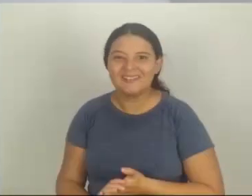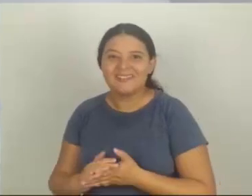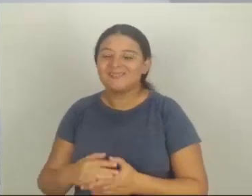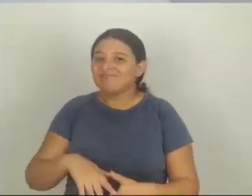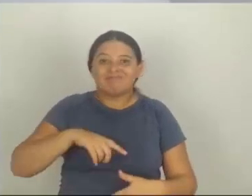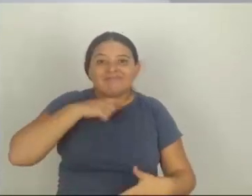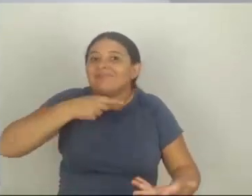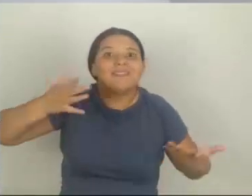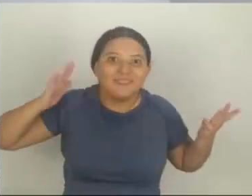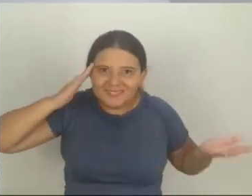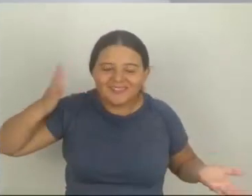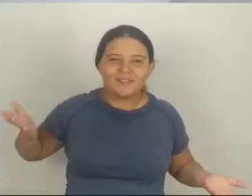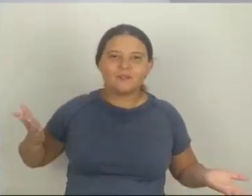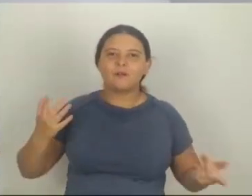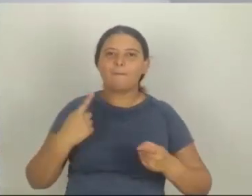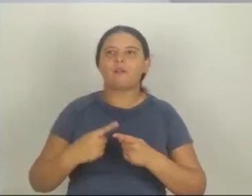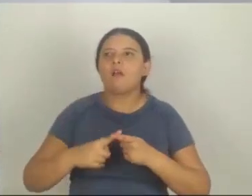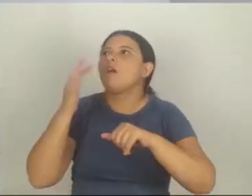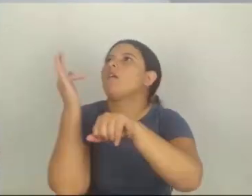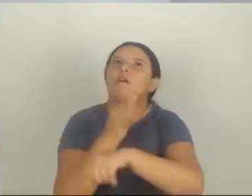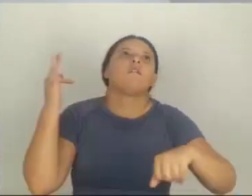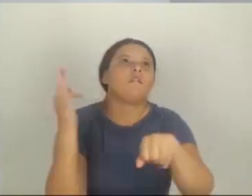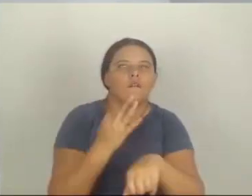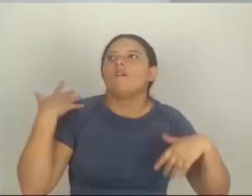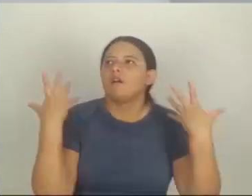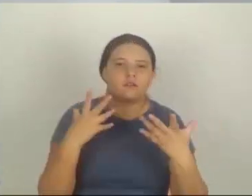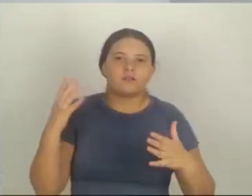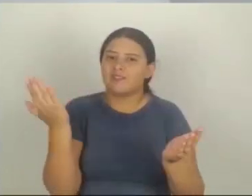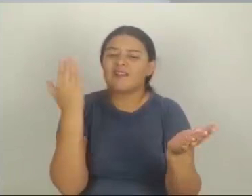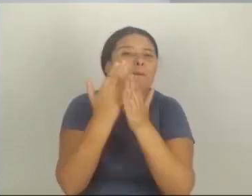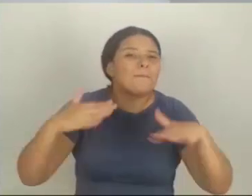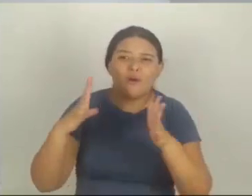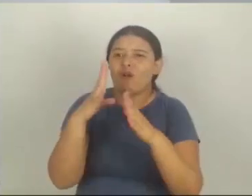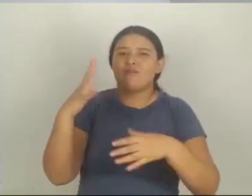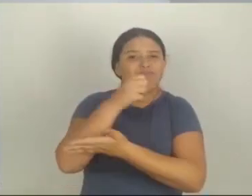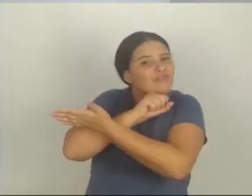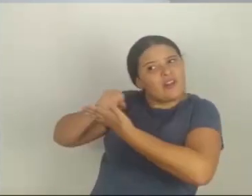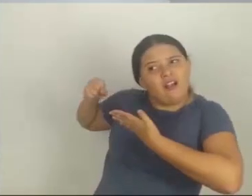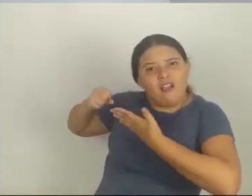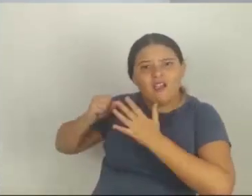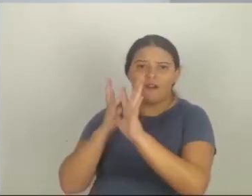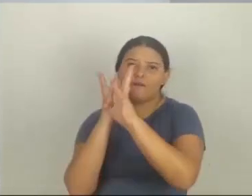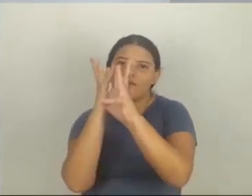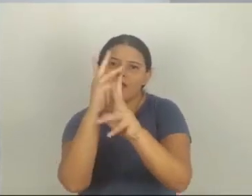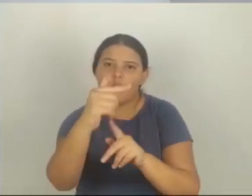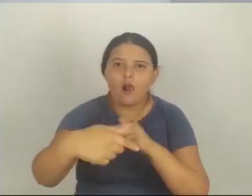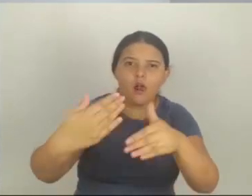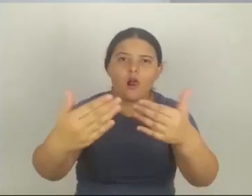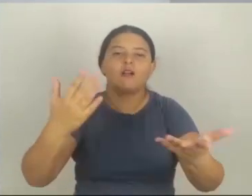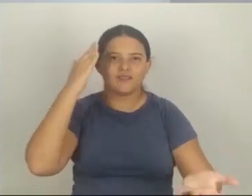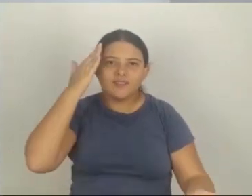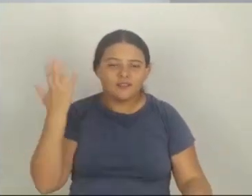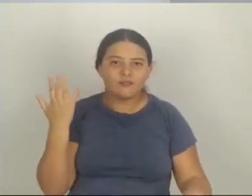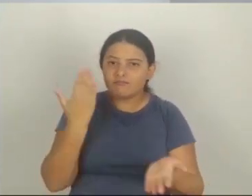Não deu, não deu, né? Por que tornar isso uma tortura? Bora, gente! A fila andou, né? Então não existe maneira de